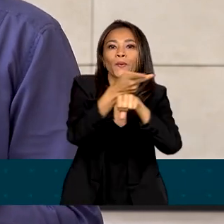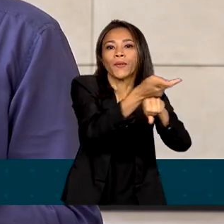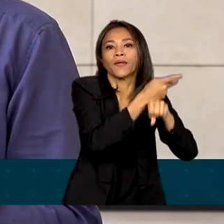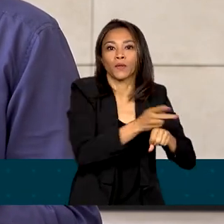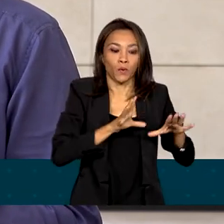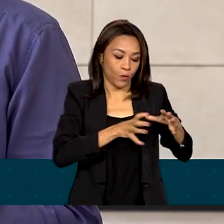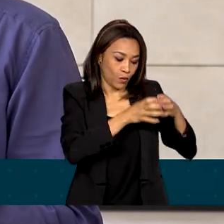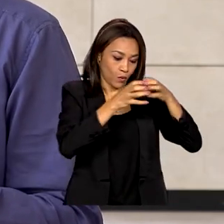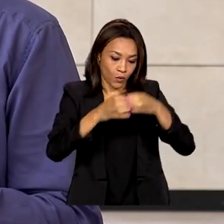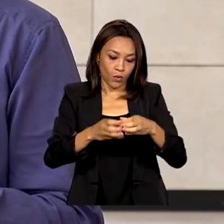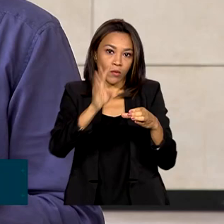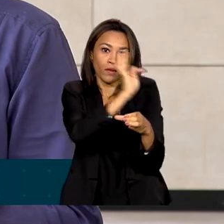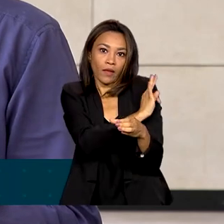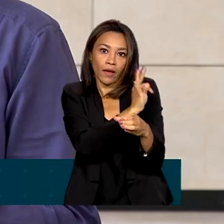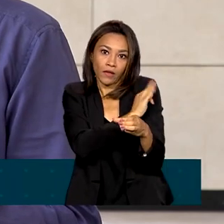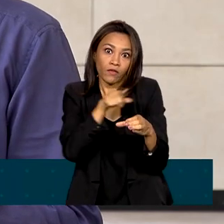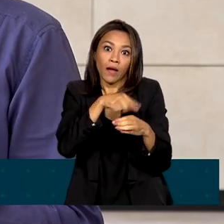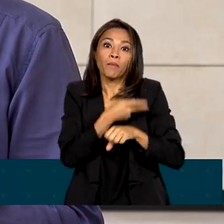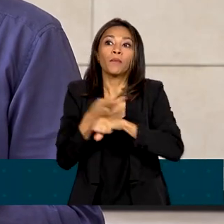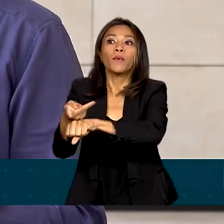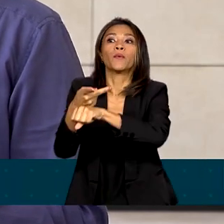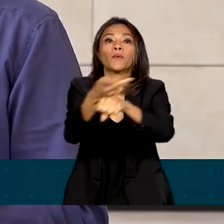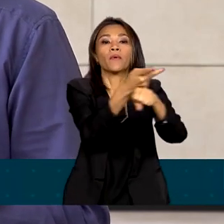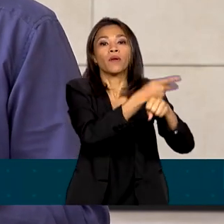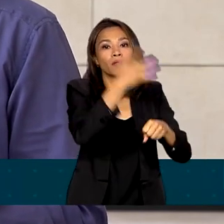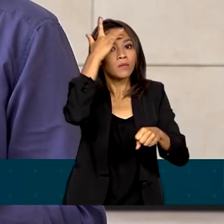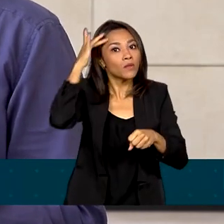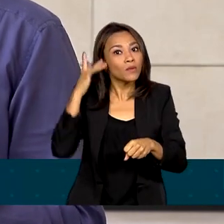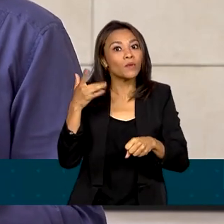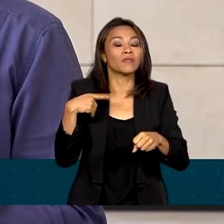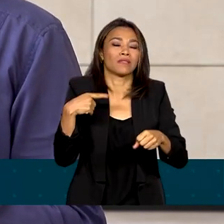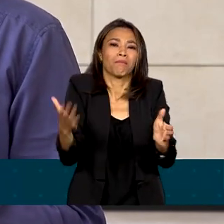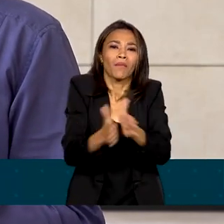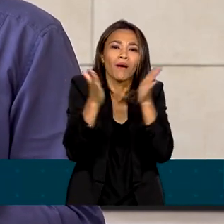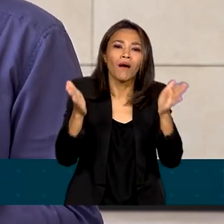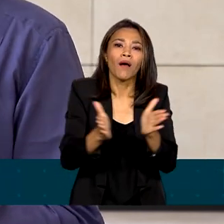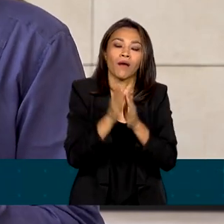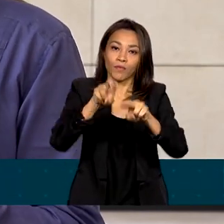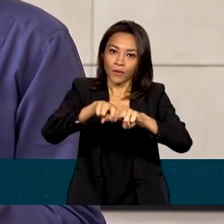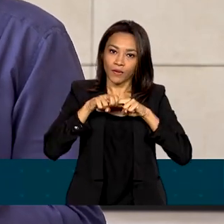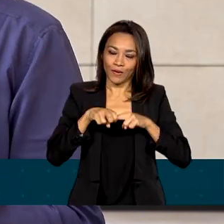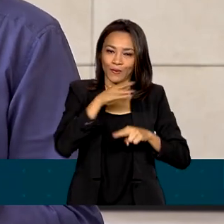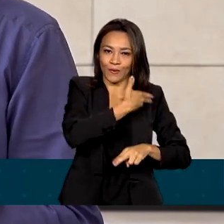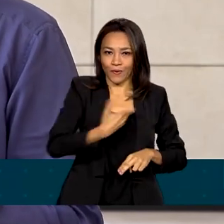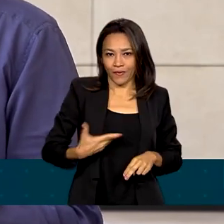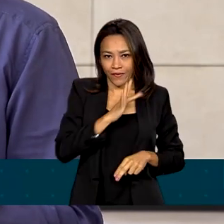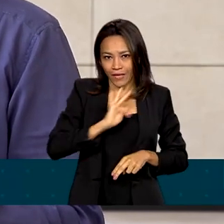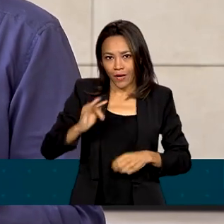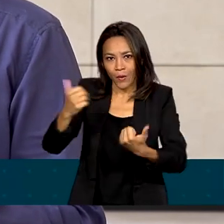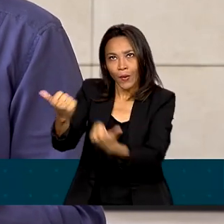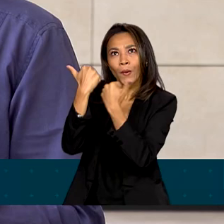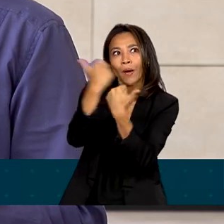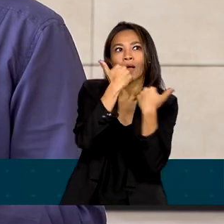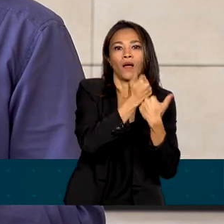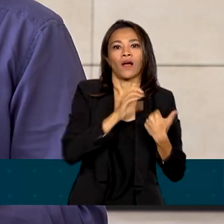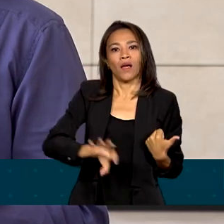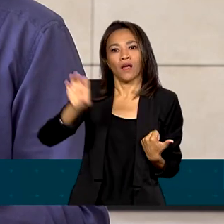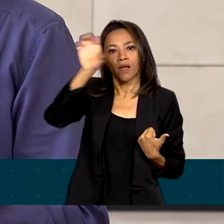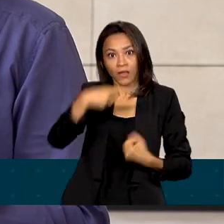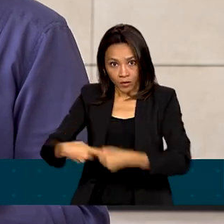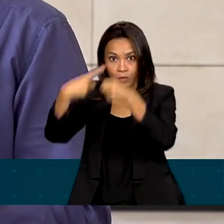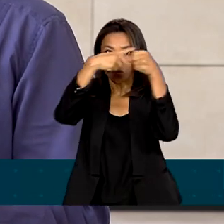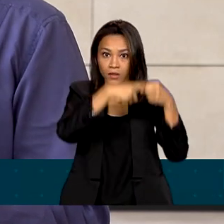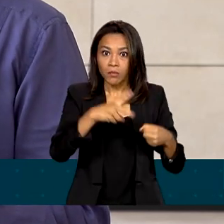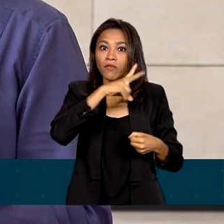vão até as pessoas em vulnerabilidade social. Para isso, o governo federal, com apoio de estados e municípios, vai